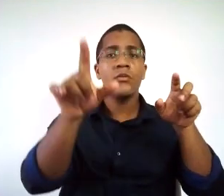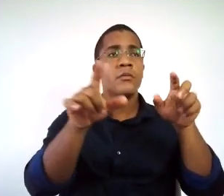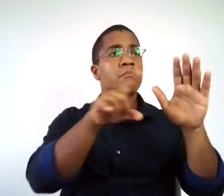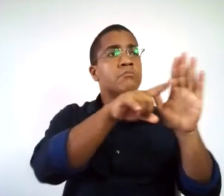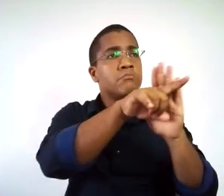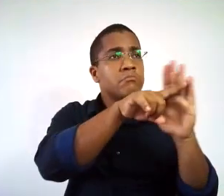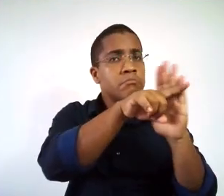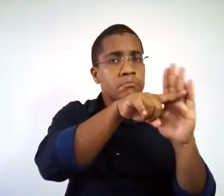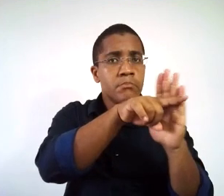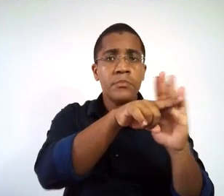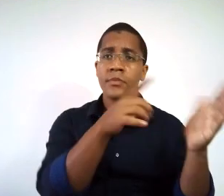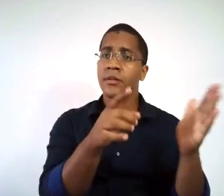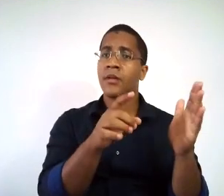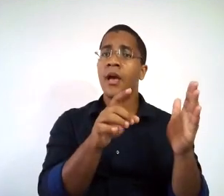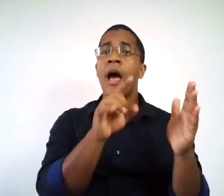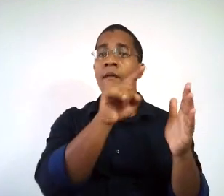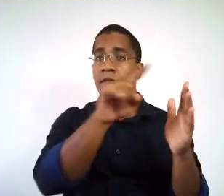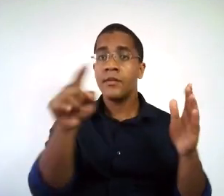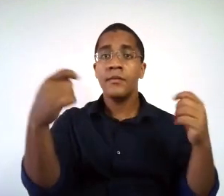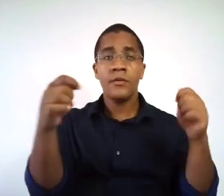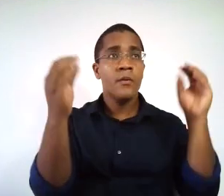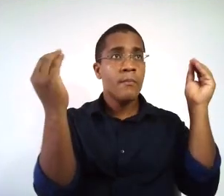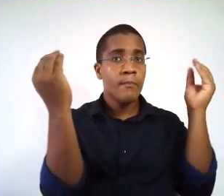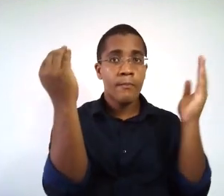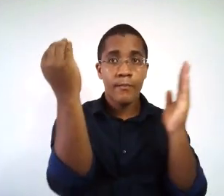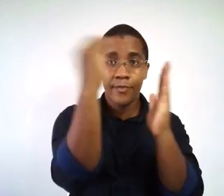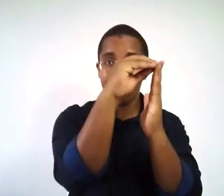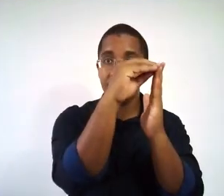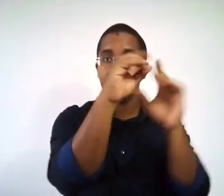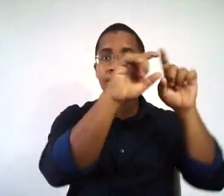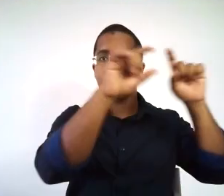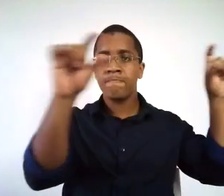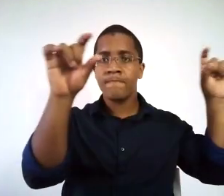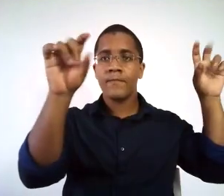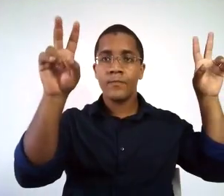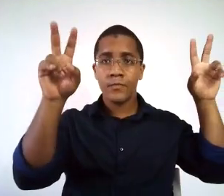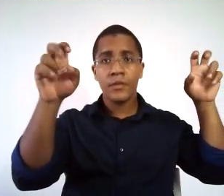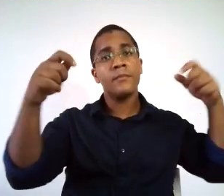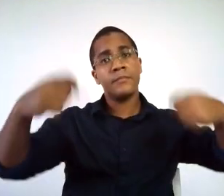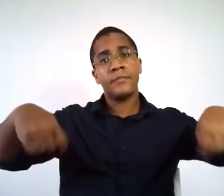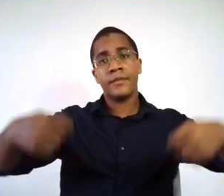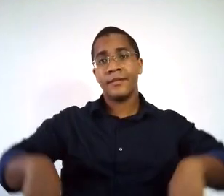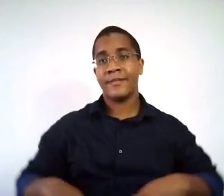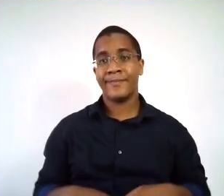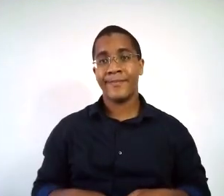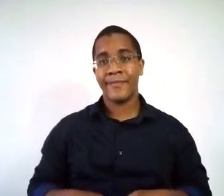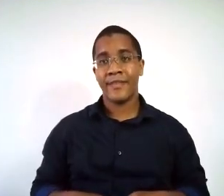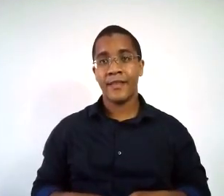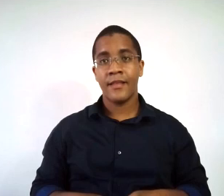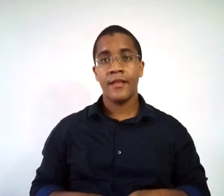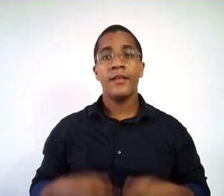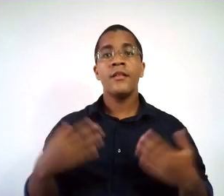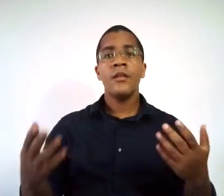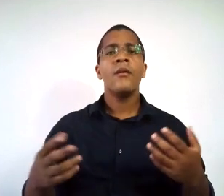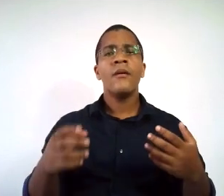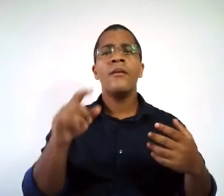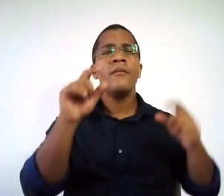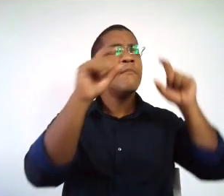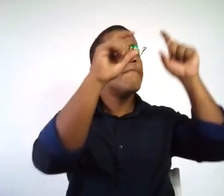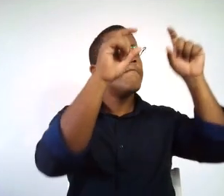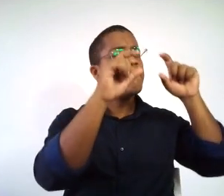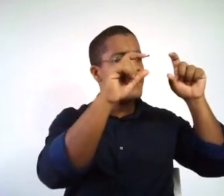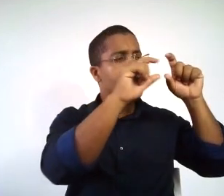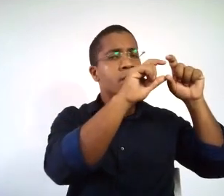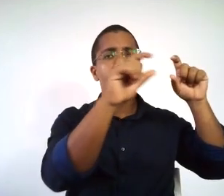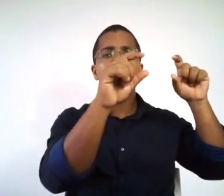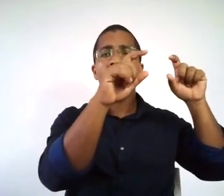temáticas que vocês precisarão fazer essas coletas e aí você vai ter tudo identificado no seu caderno. Então, você vai